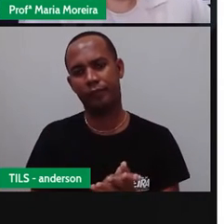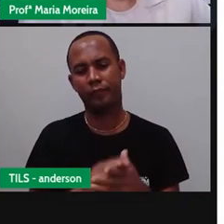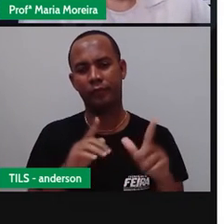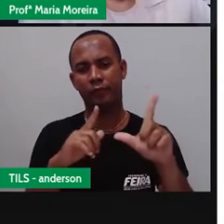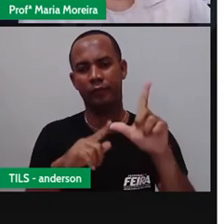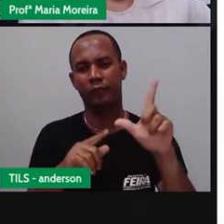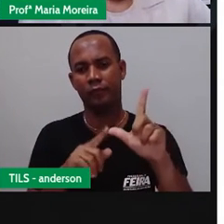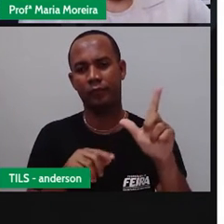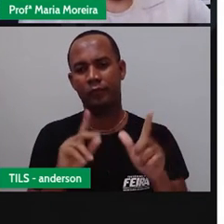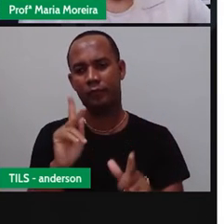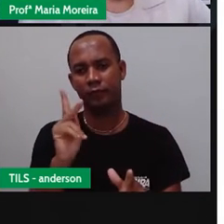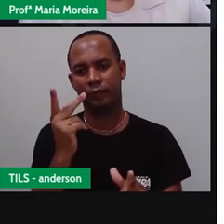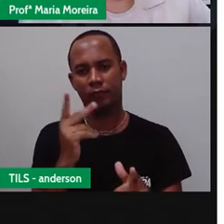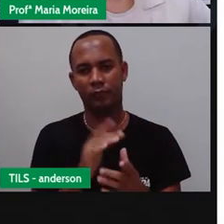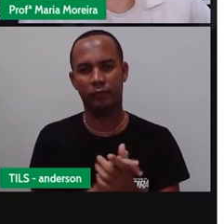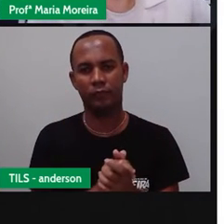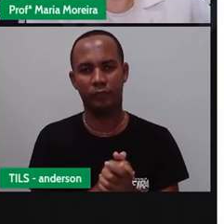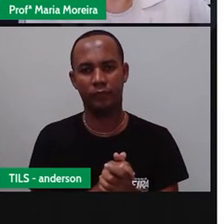letra H.